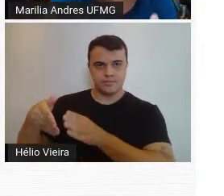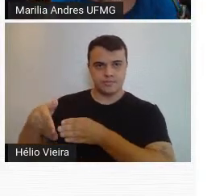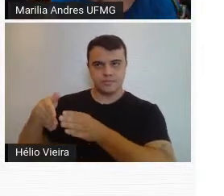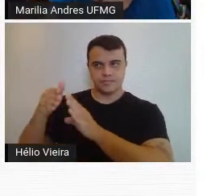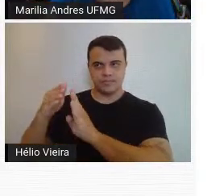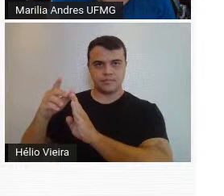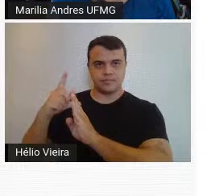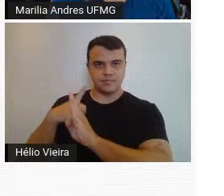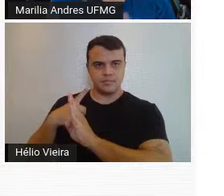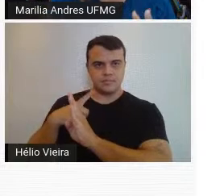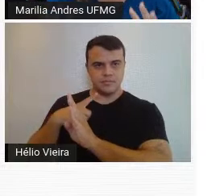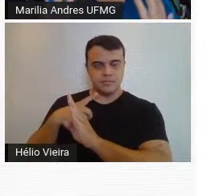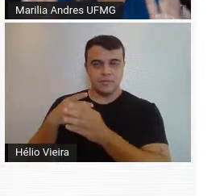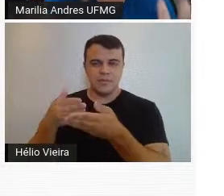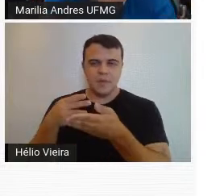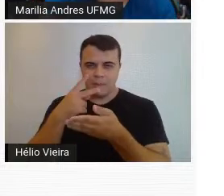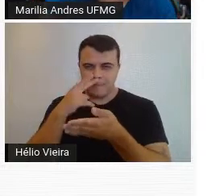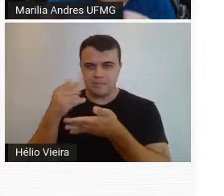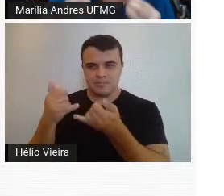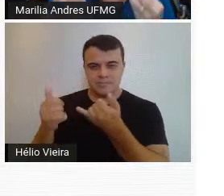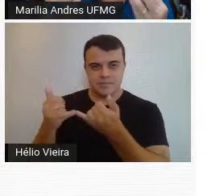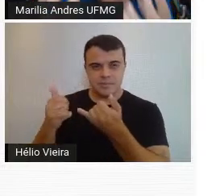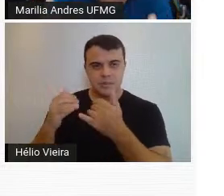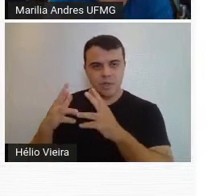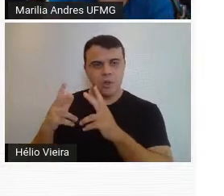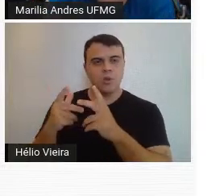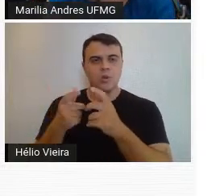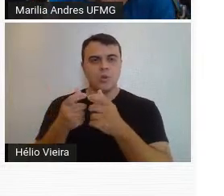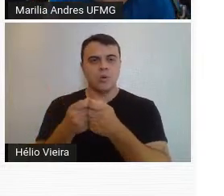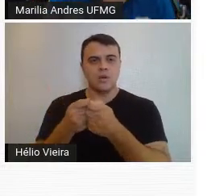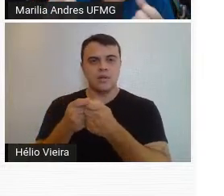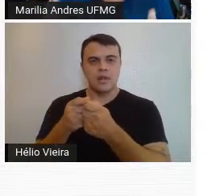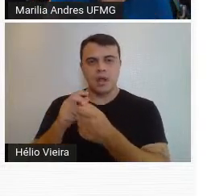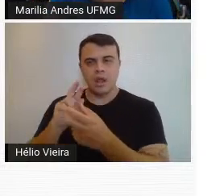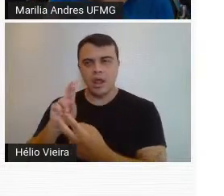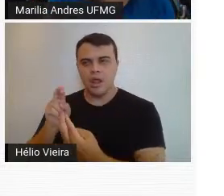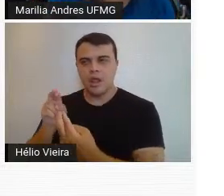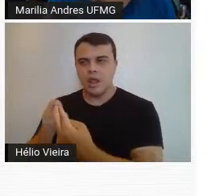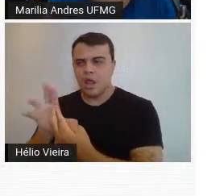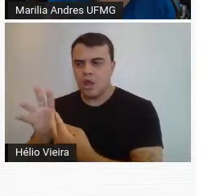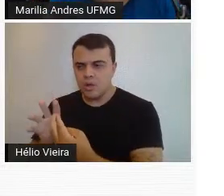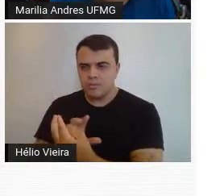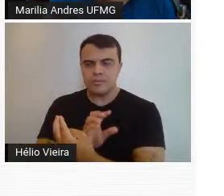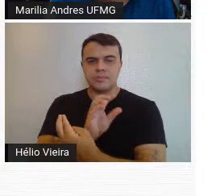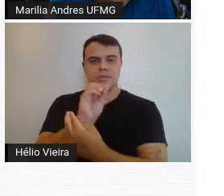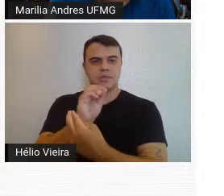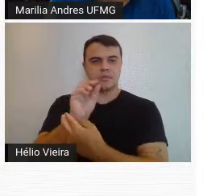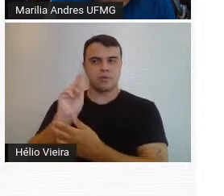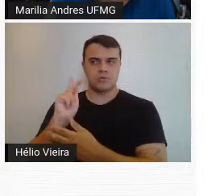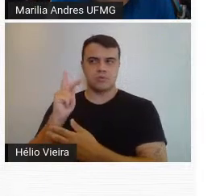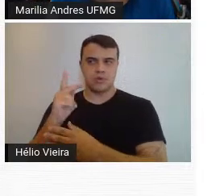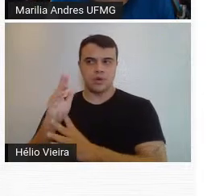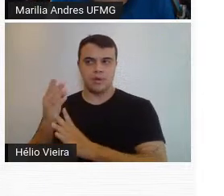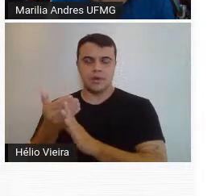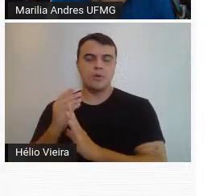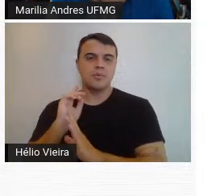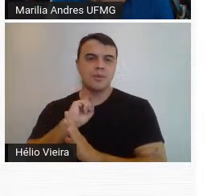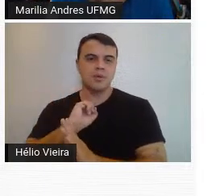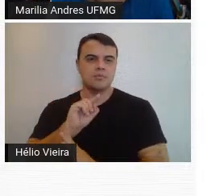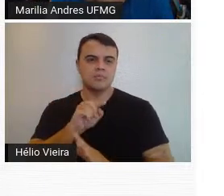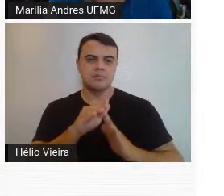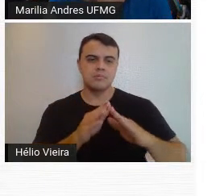lado. Então, assim, tem toda uma recuperação aí do legado do barroco mineiro.